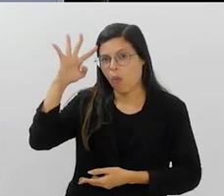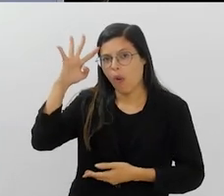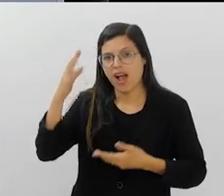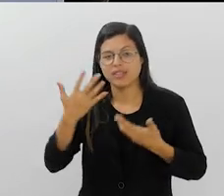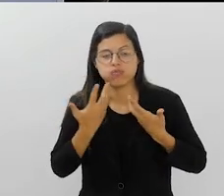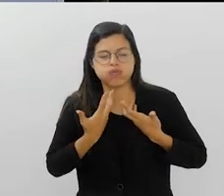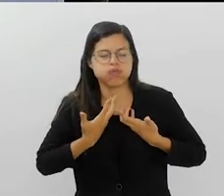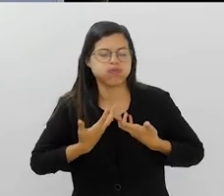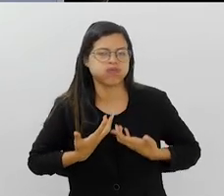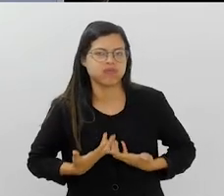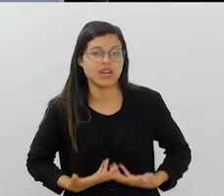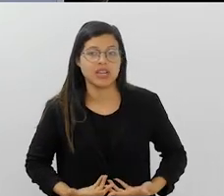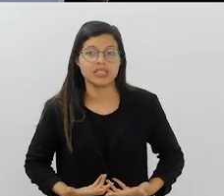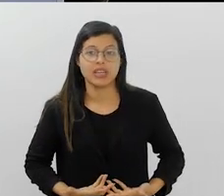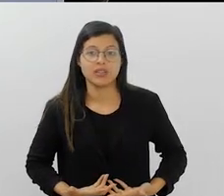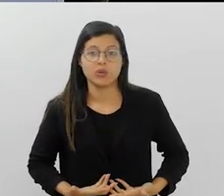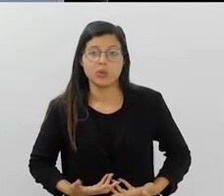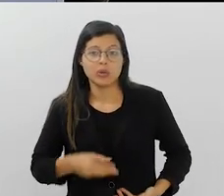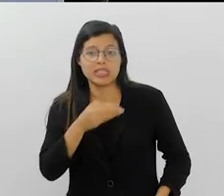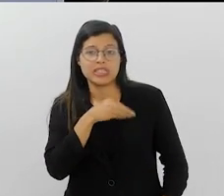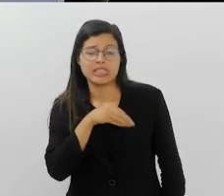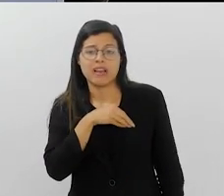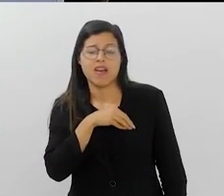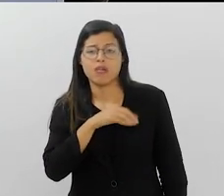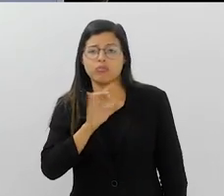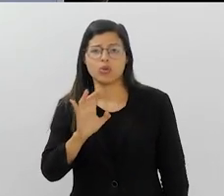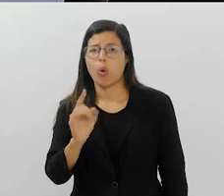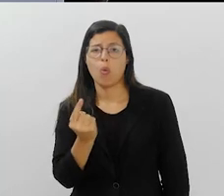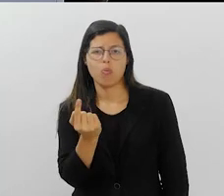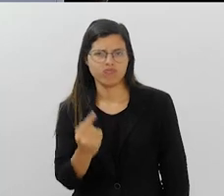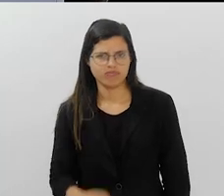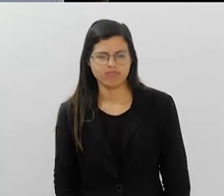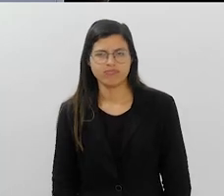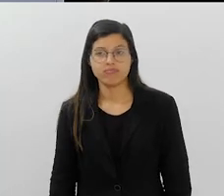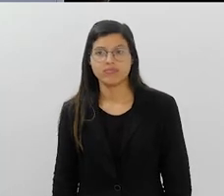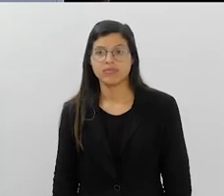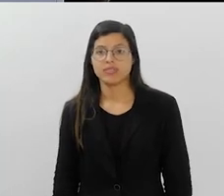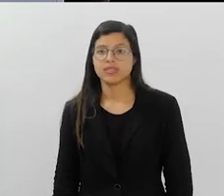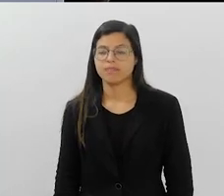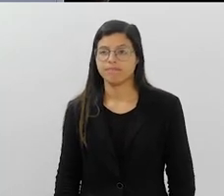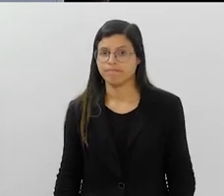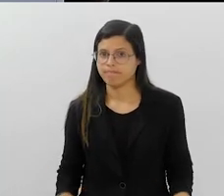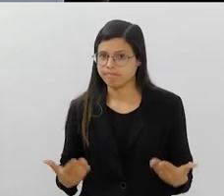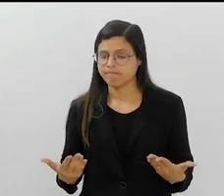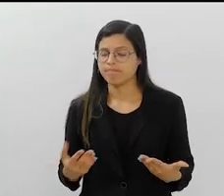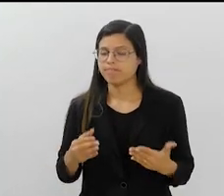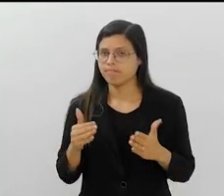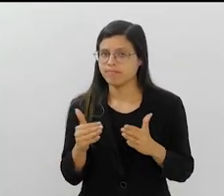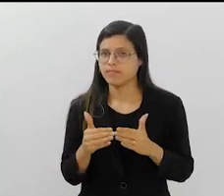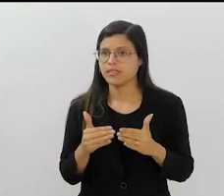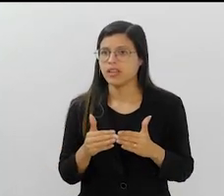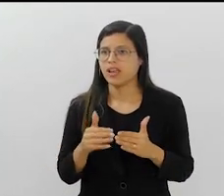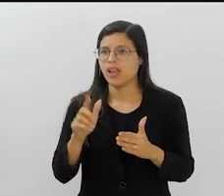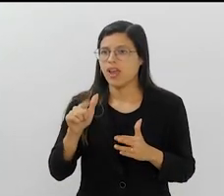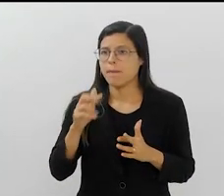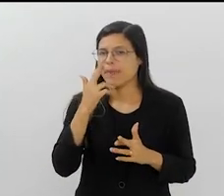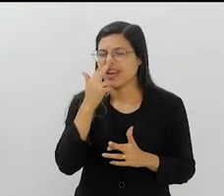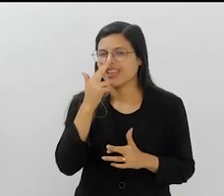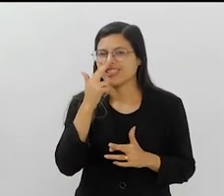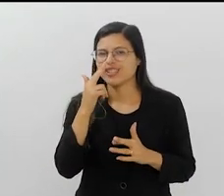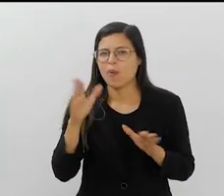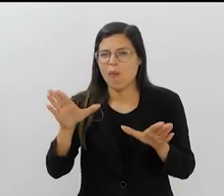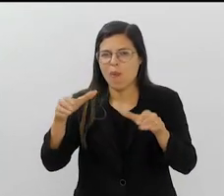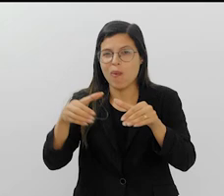de cima e ganha por um. Ganha por um e vive isso de uma maneira... Porque é uma reunião de